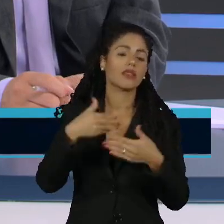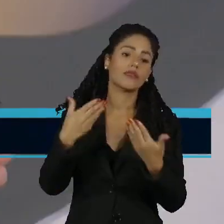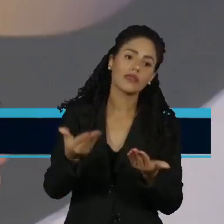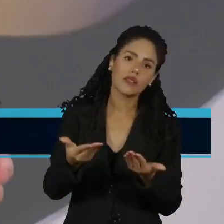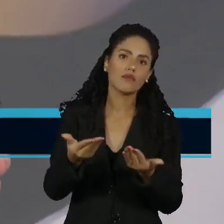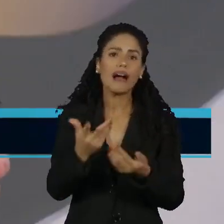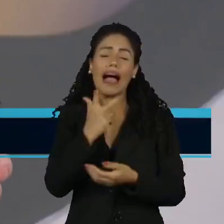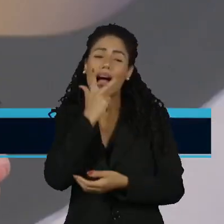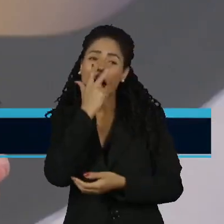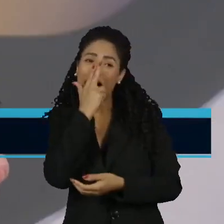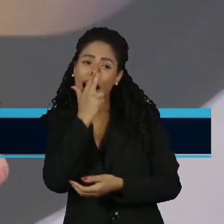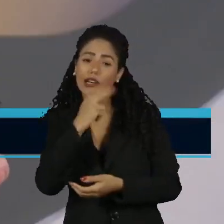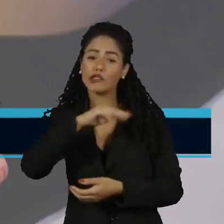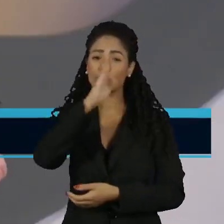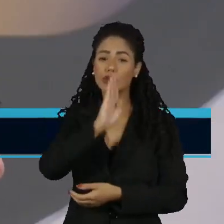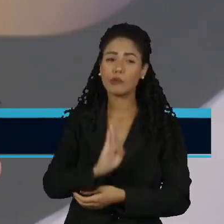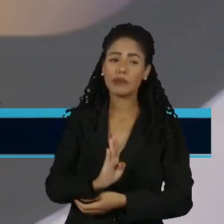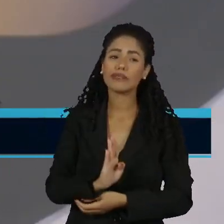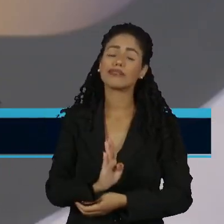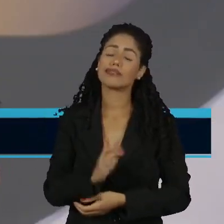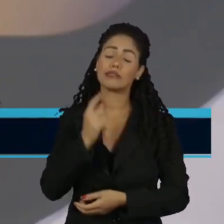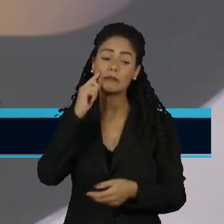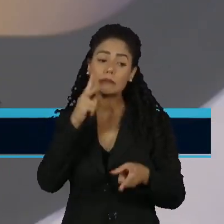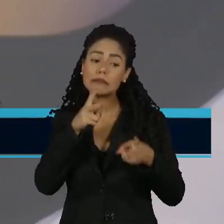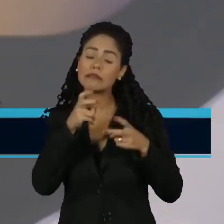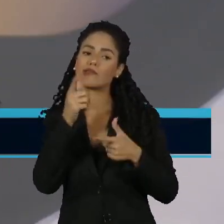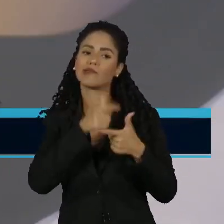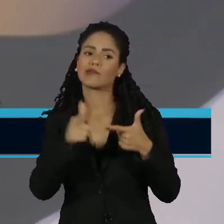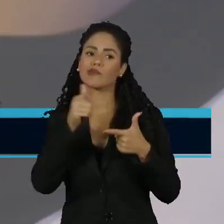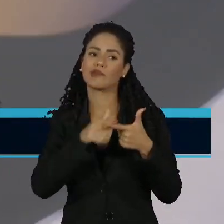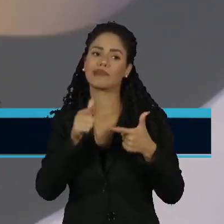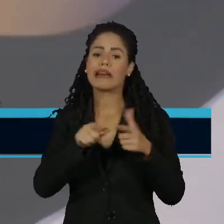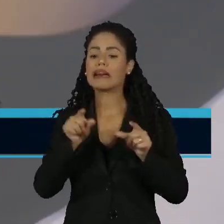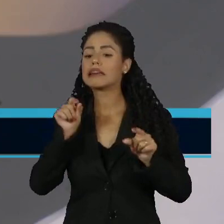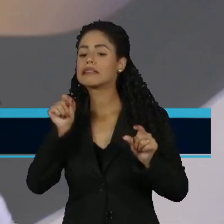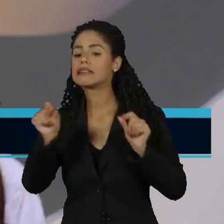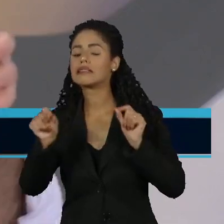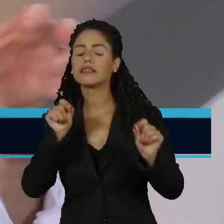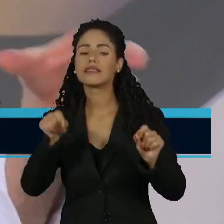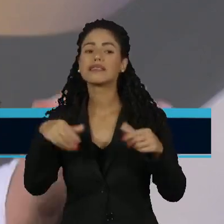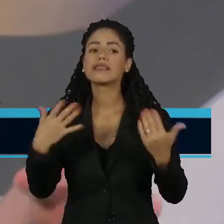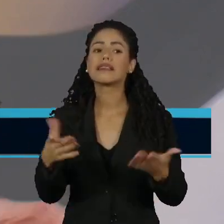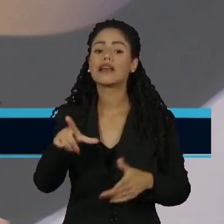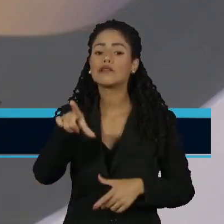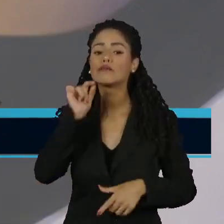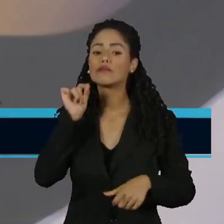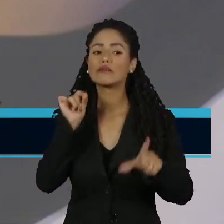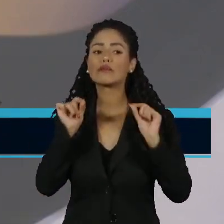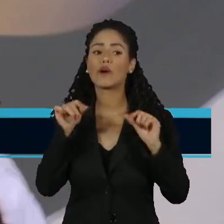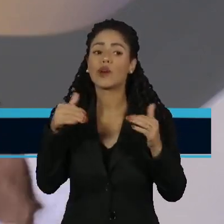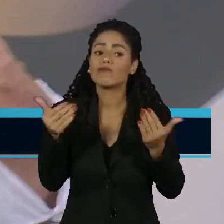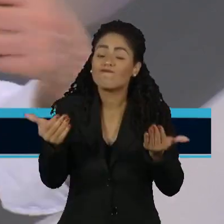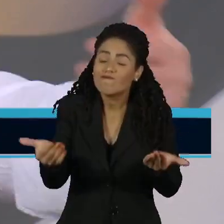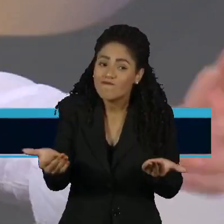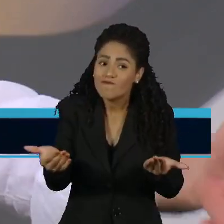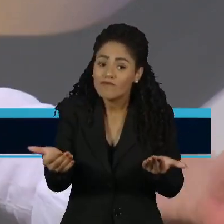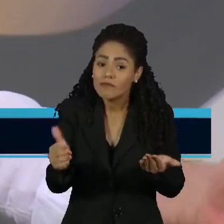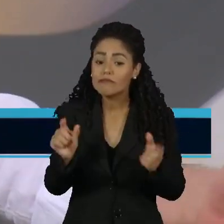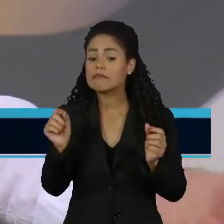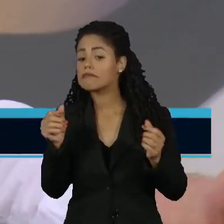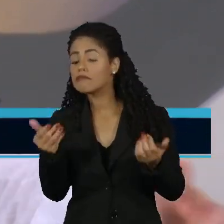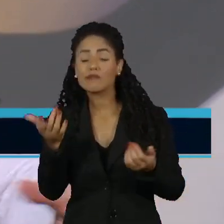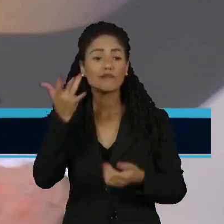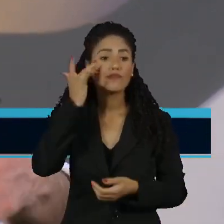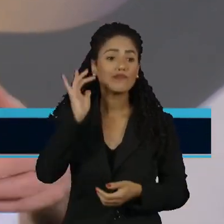até acho que o Brasil vive o mesmo problema, eu acho que a gente não tem conseguido criar alternativas, quer dizer, e que